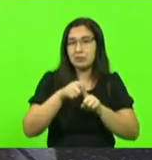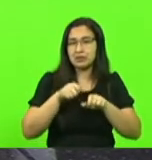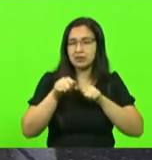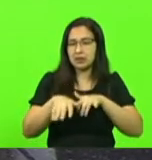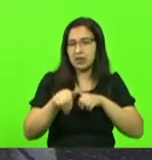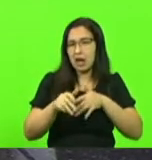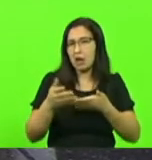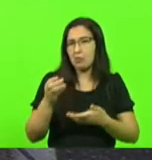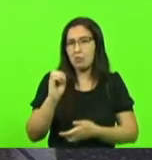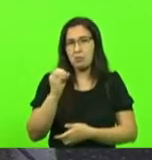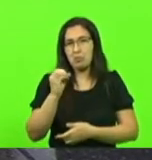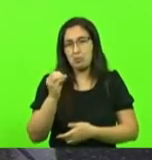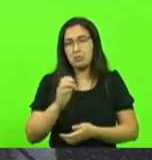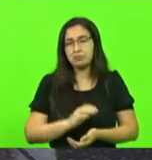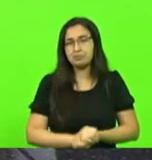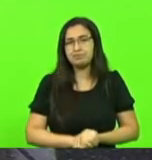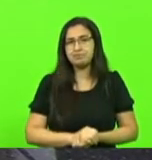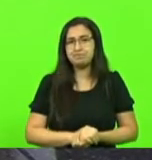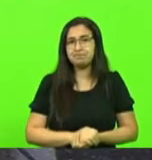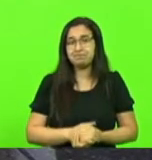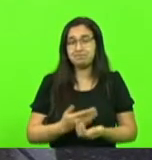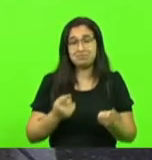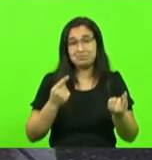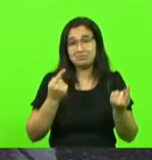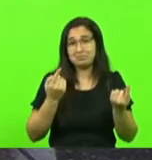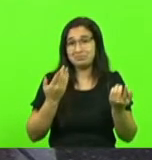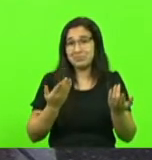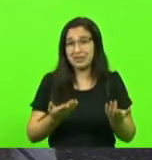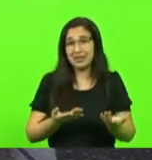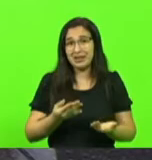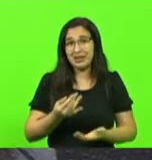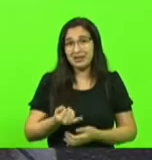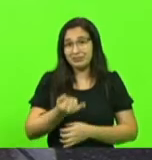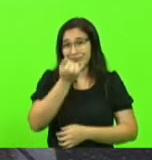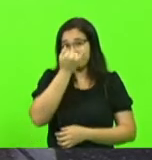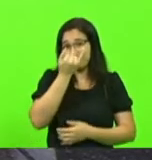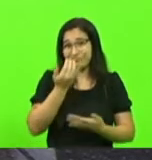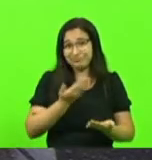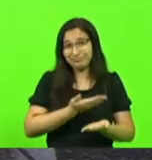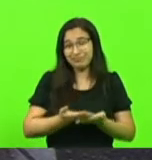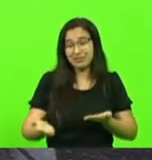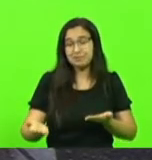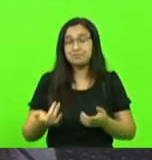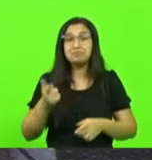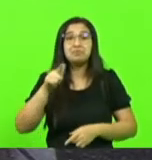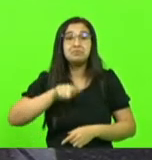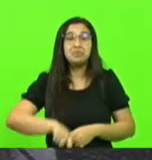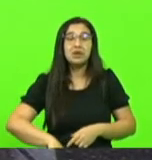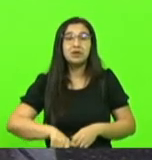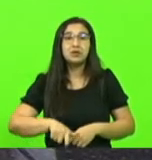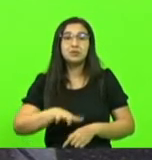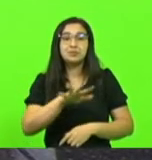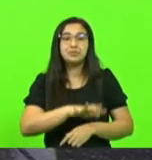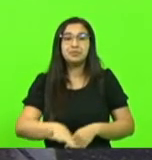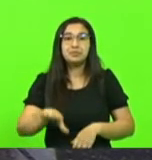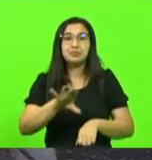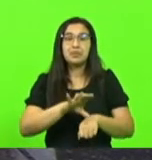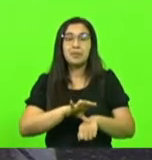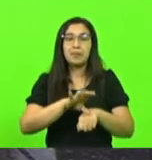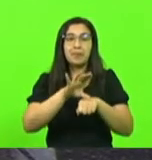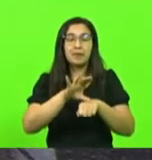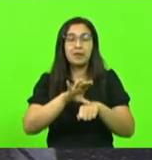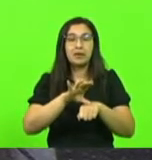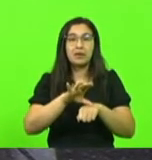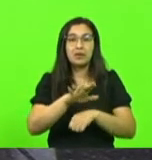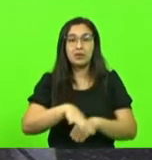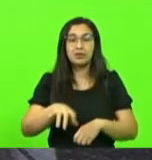Então, não deu certo? Além disso, Conselho Regional de Medicina contra,